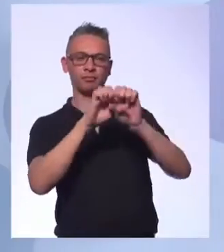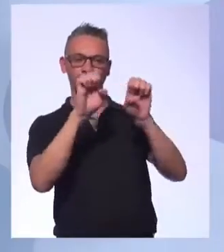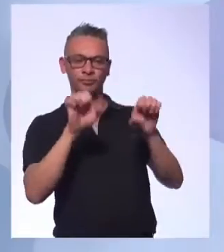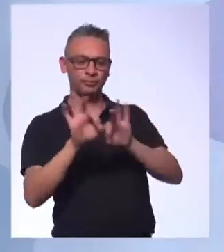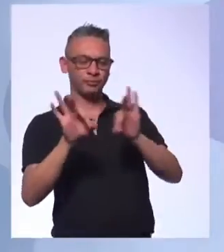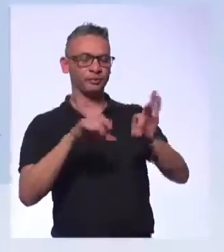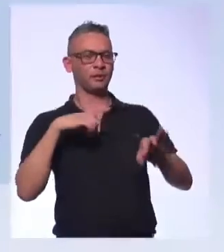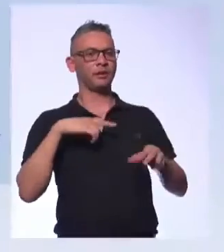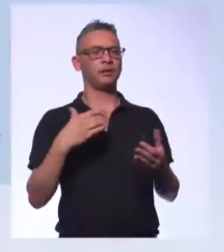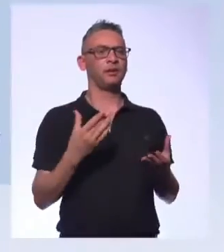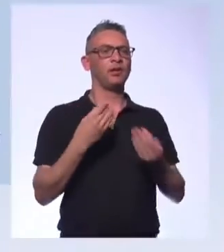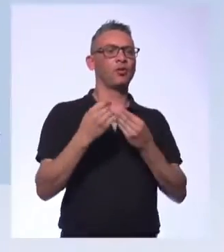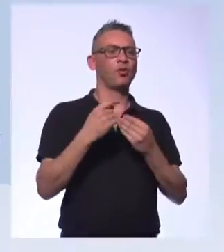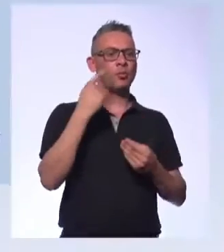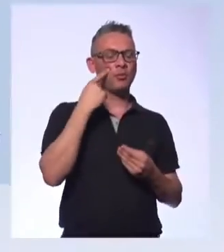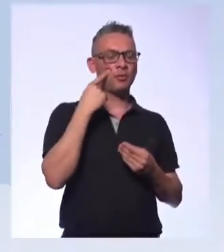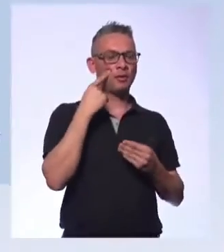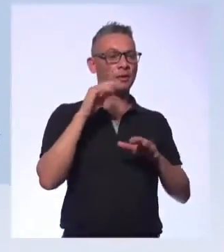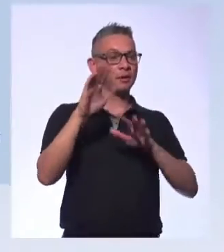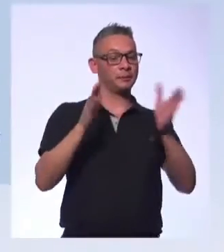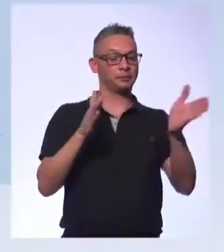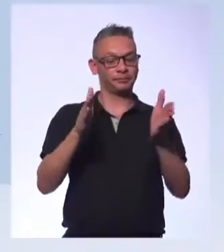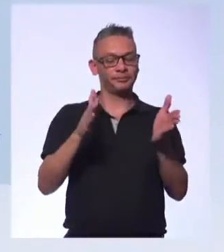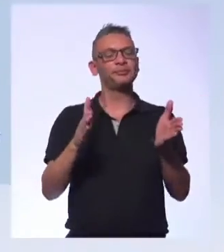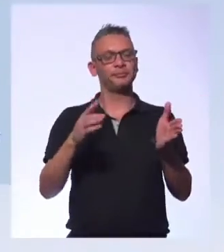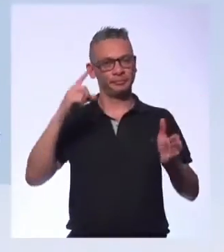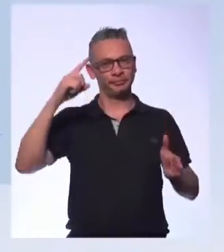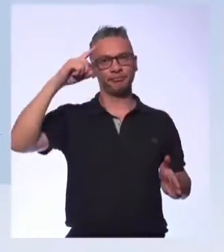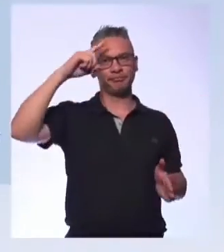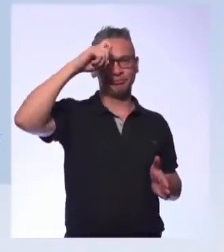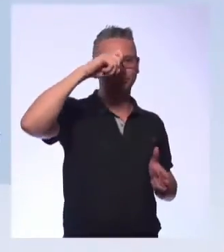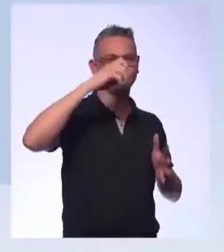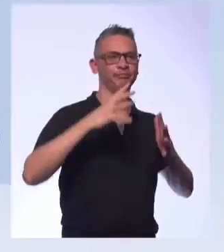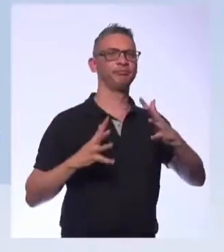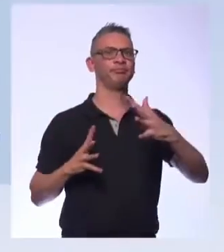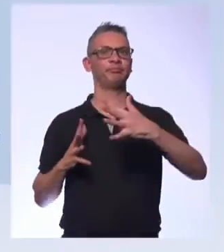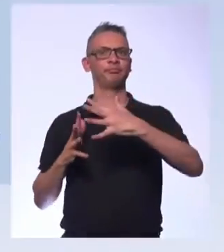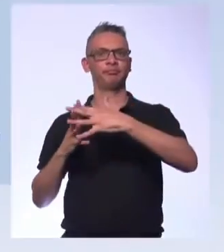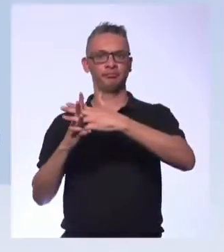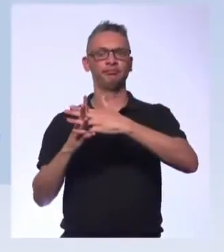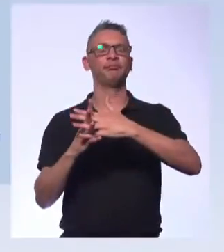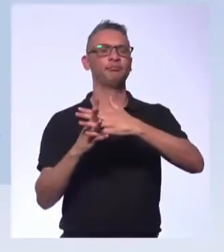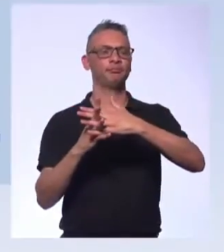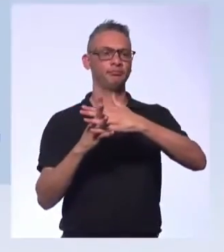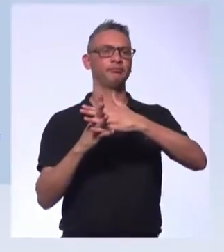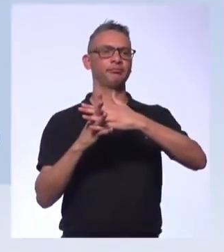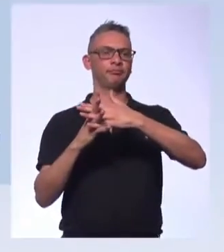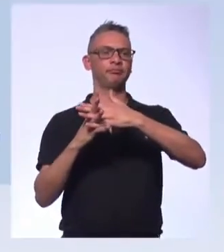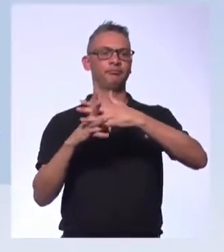trabalhabilidade, e ainda num cenário totalmente adverso com os efeitos desse pós-pandemia, pós